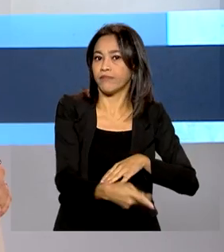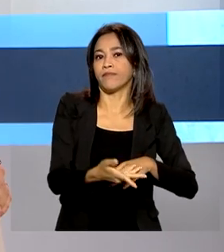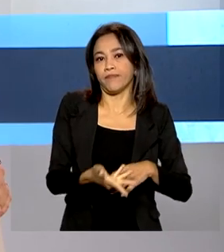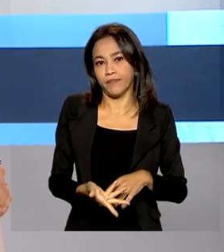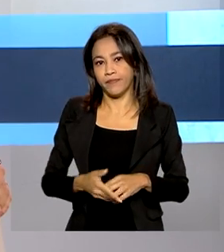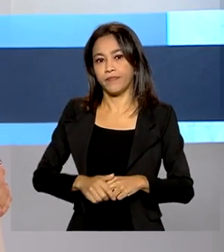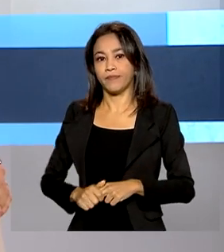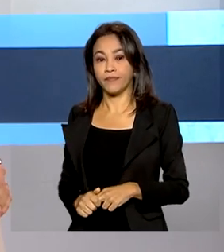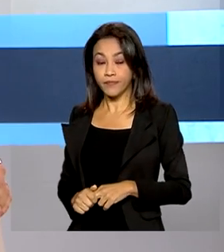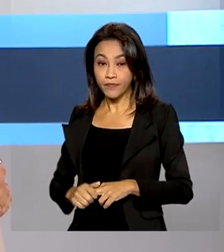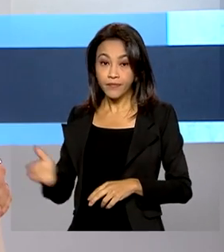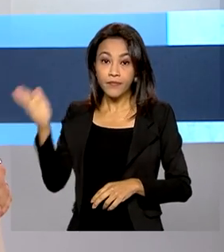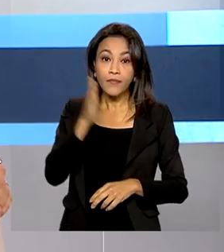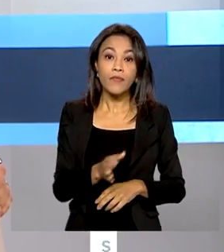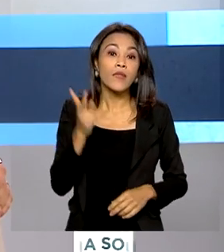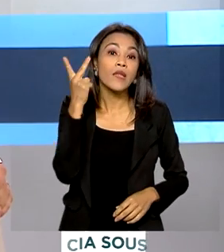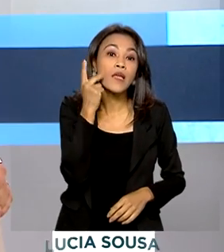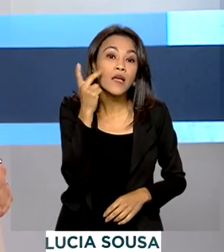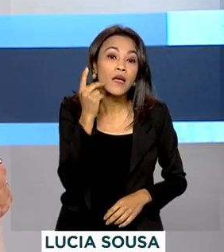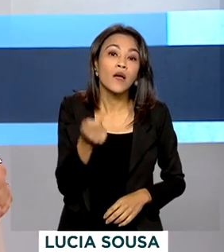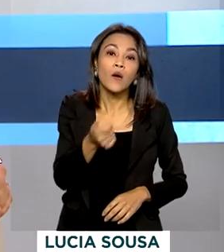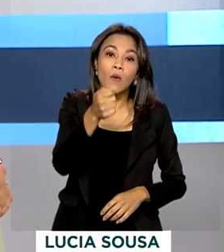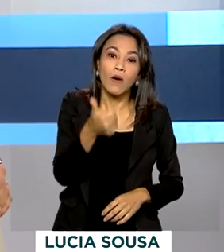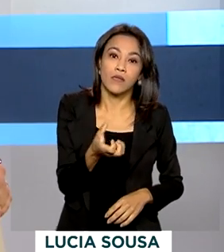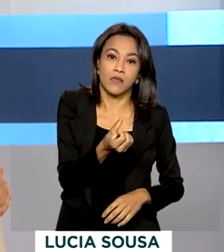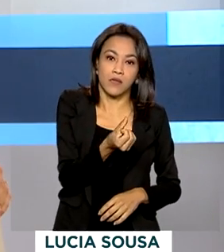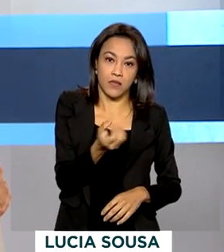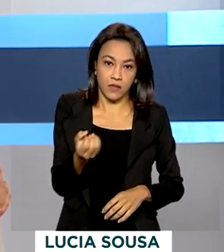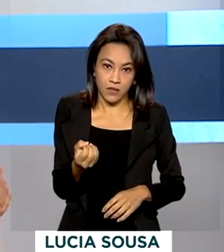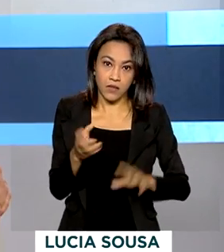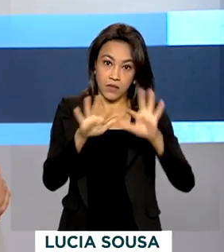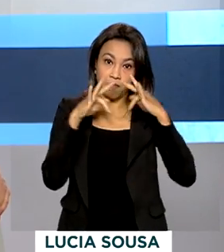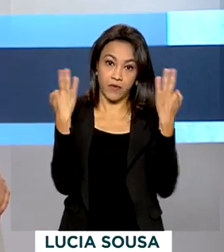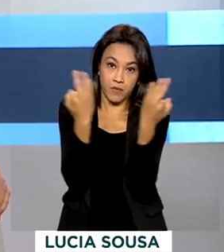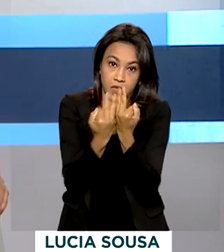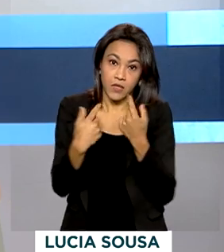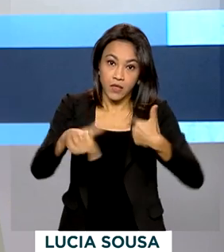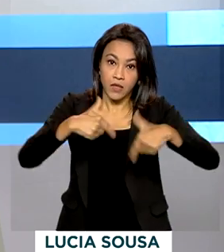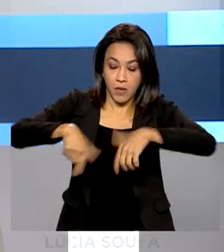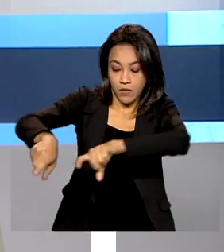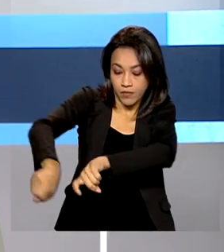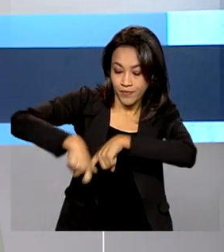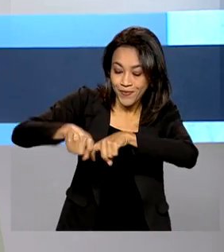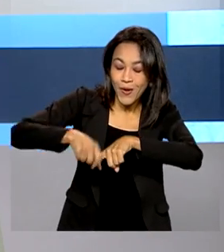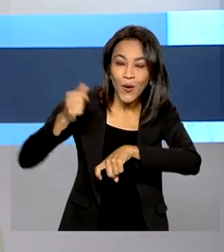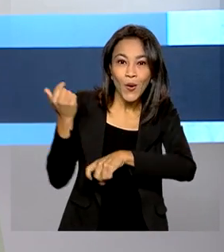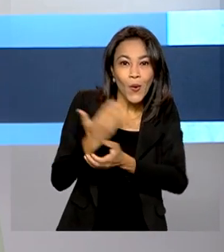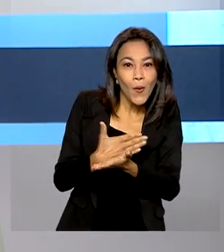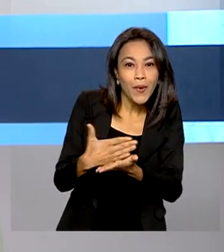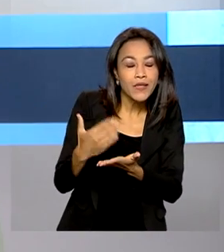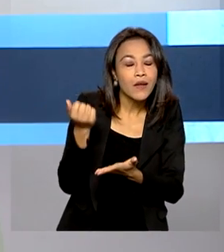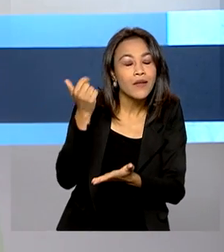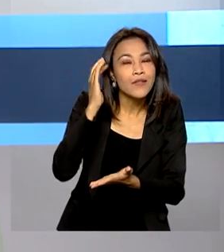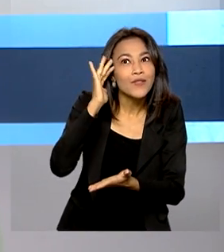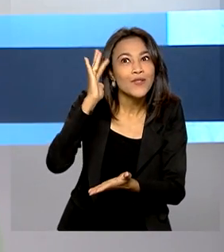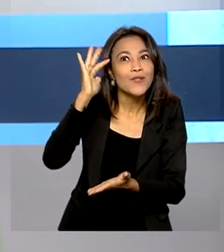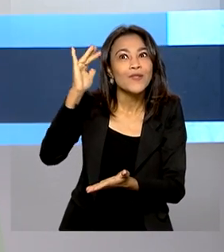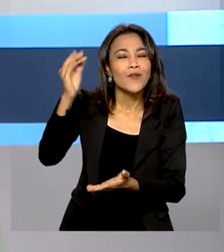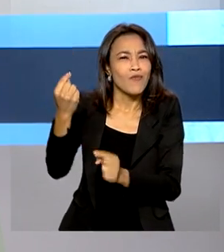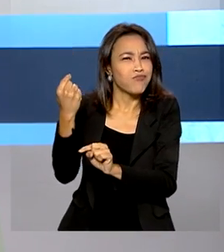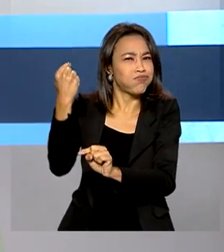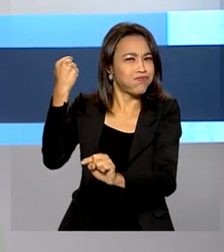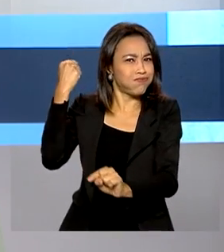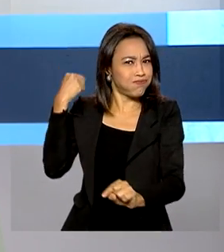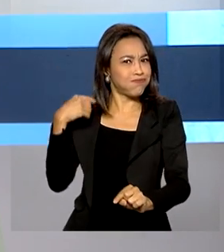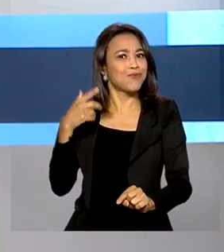No Ceará, quase 600 famílias de agricultores começaram a realizar um sonho antigo. Por meio do programa de